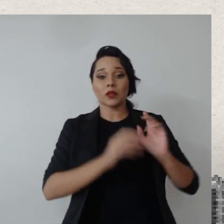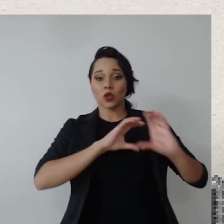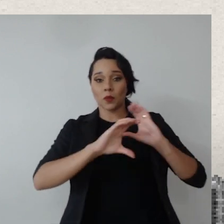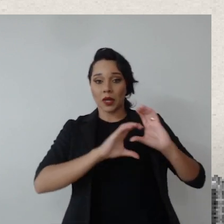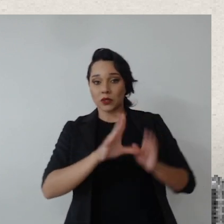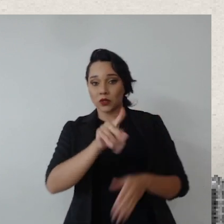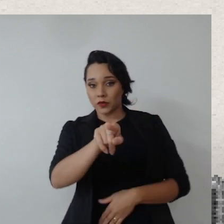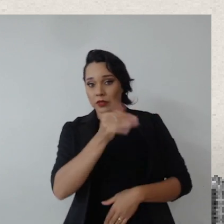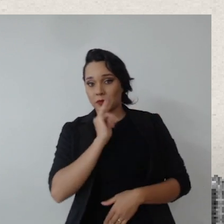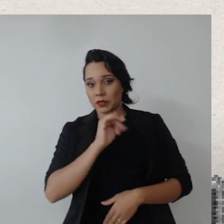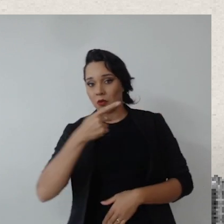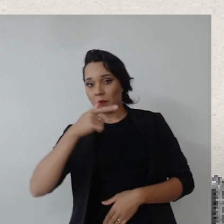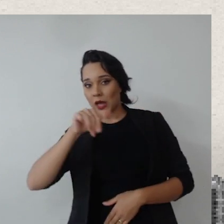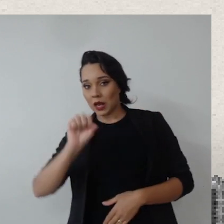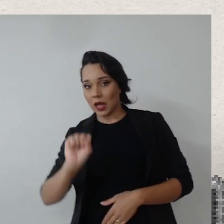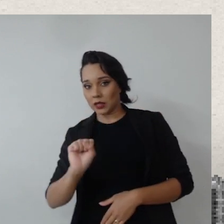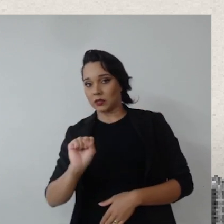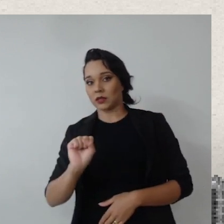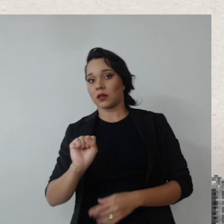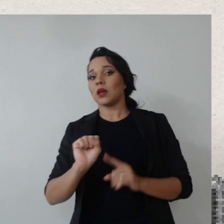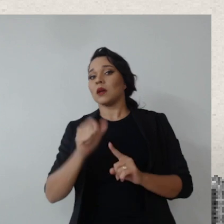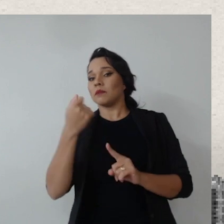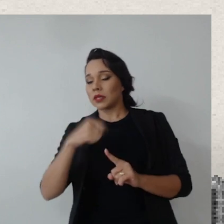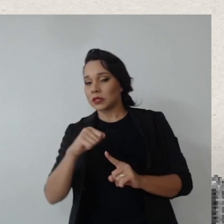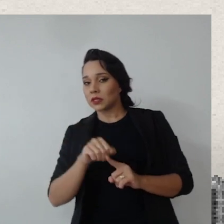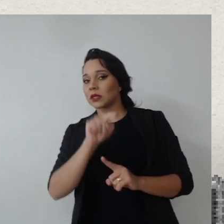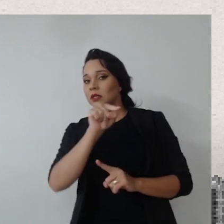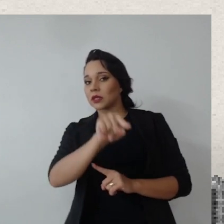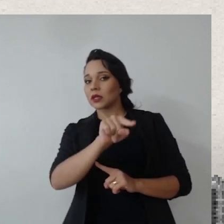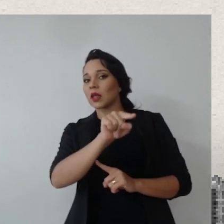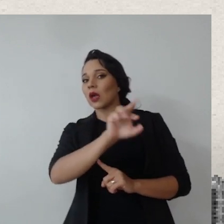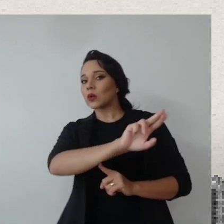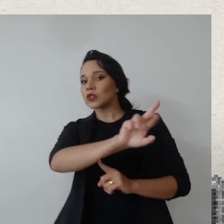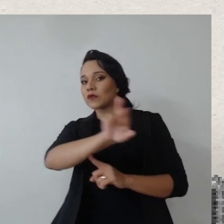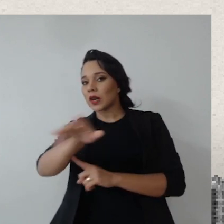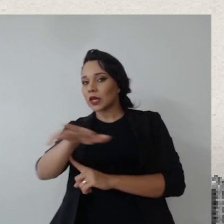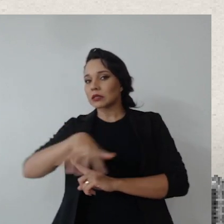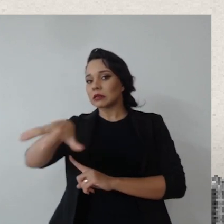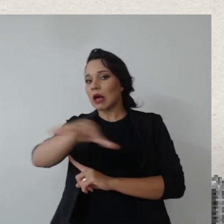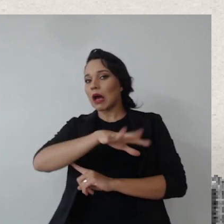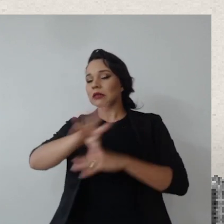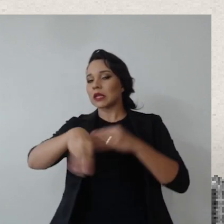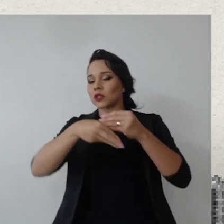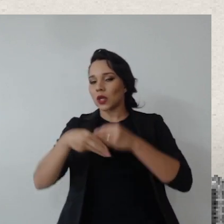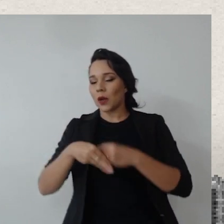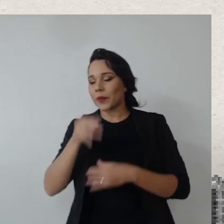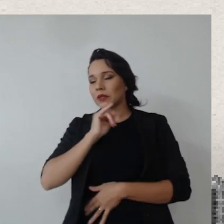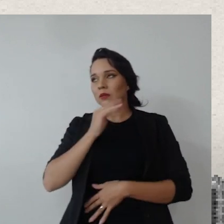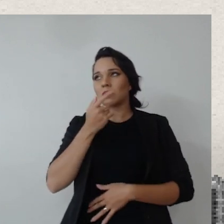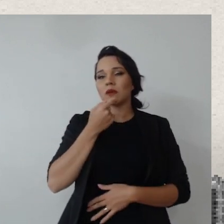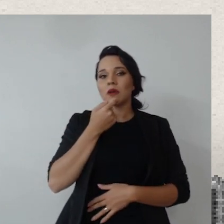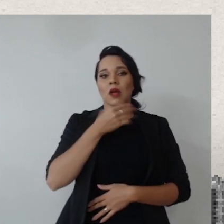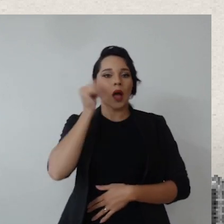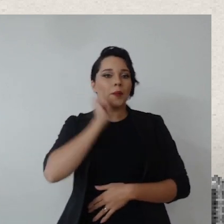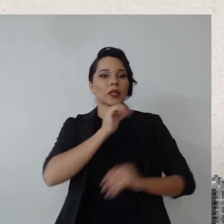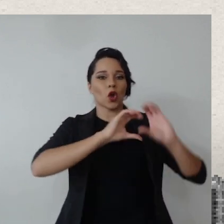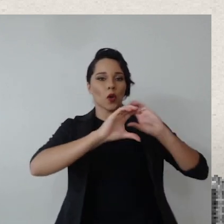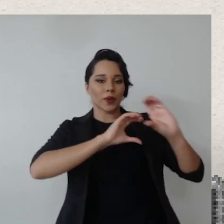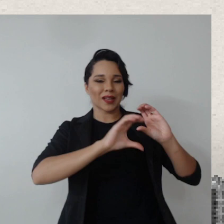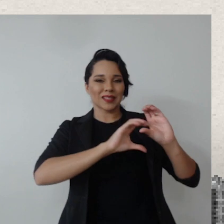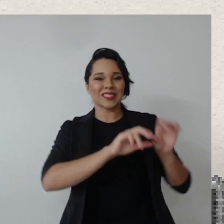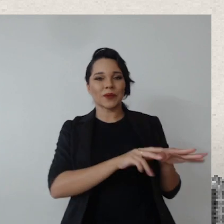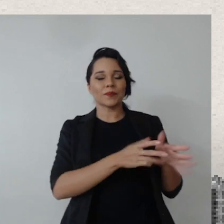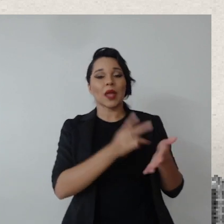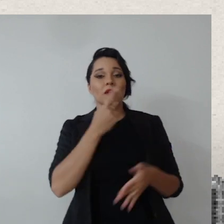plano de comunicação de vocês, por exemplo, do PLS, ele tem que envolver a casa com os diversos canais adicionais, então, por exemplo, a menina da